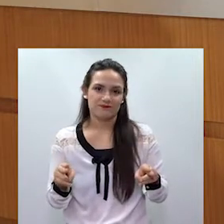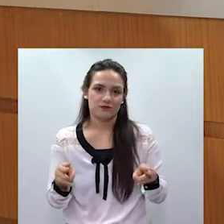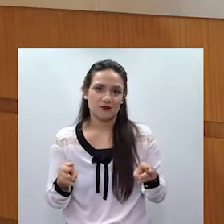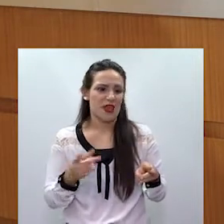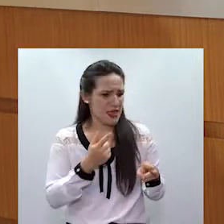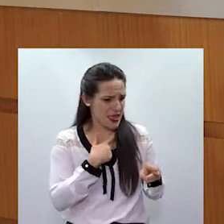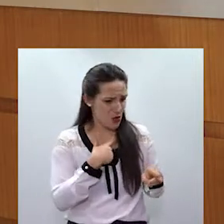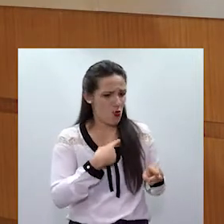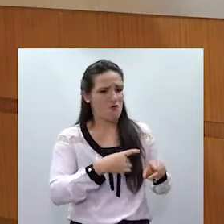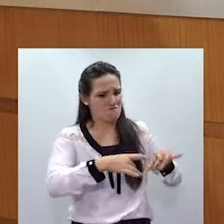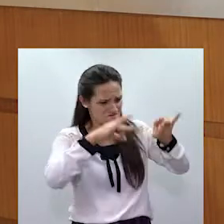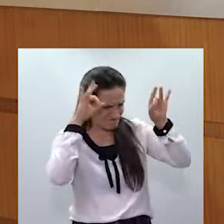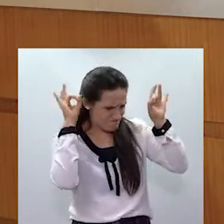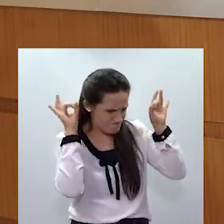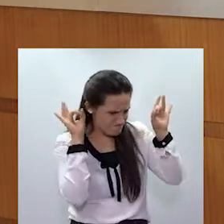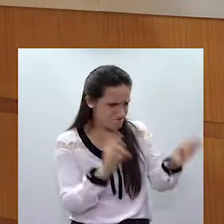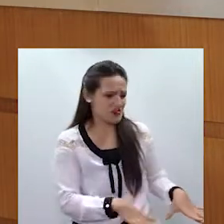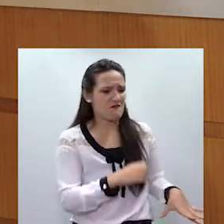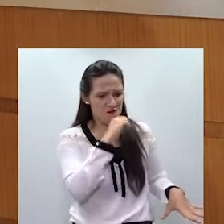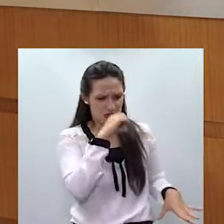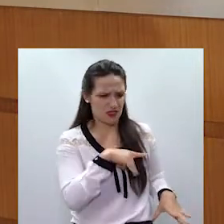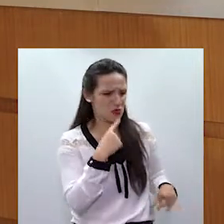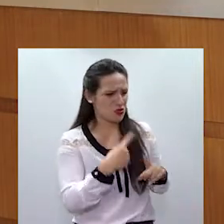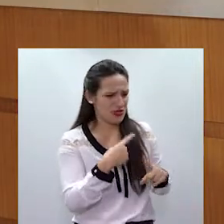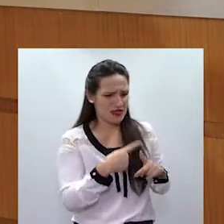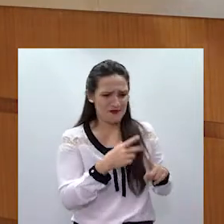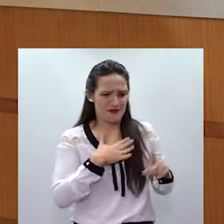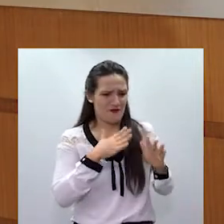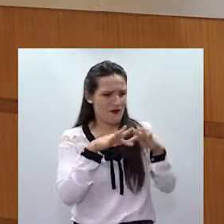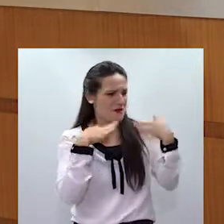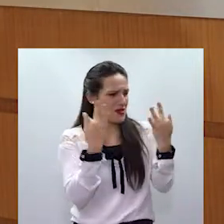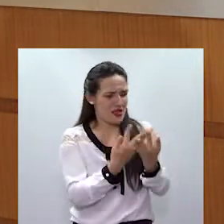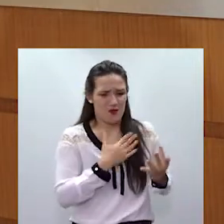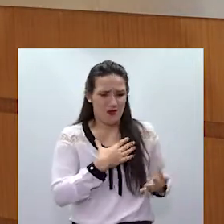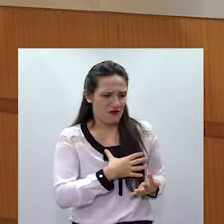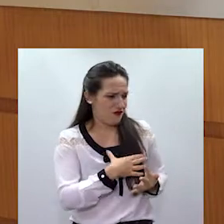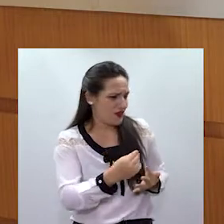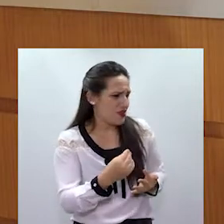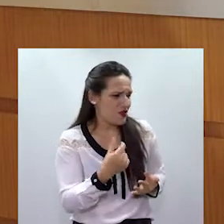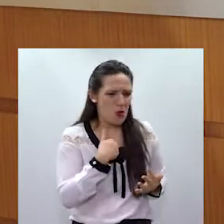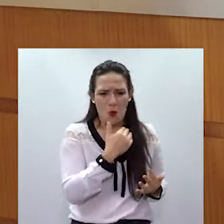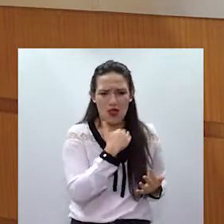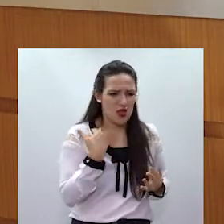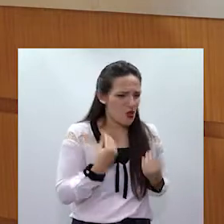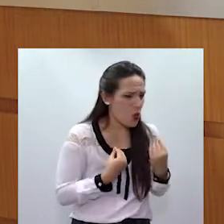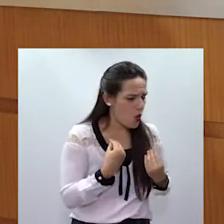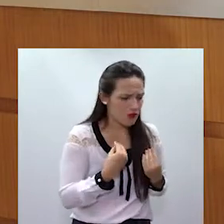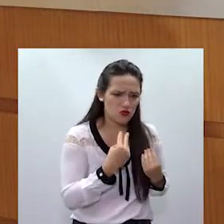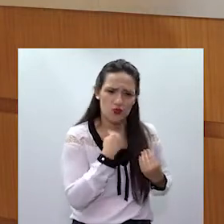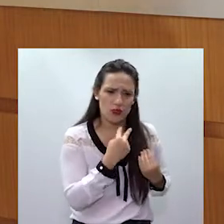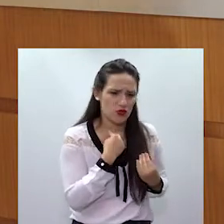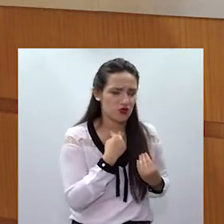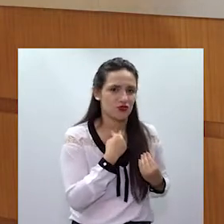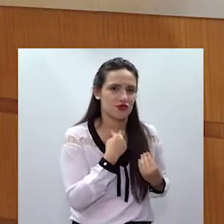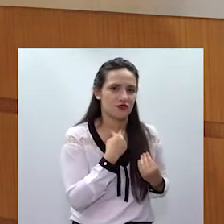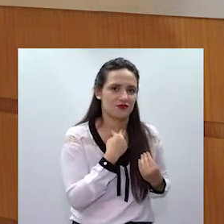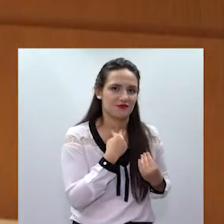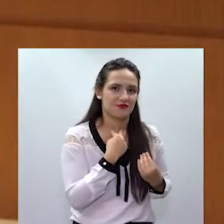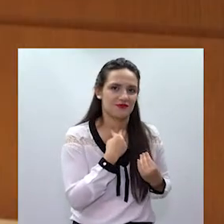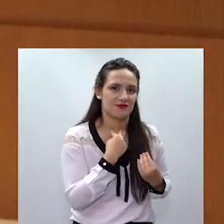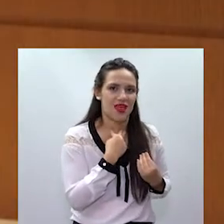pensam na família. E esse mesmo motivo dos filhos se torna, depois, um motivo para que ela tome coragem e rompa o ciclo.